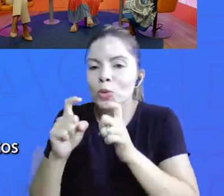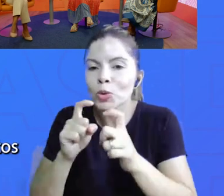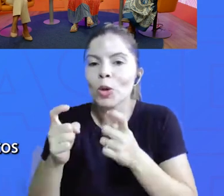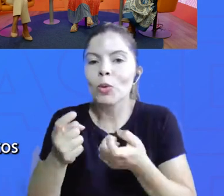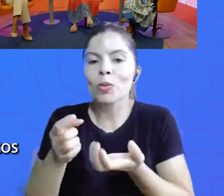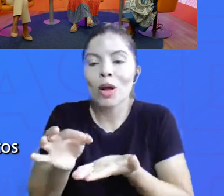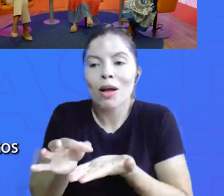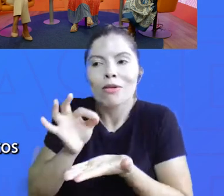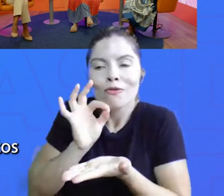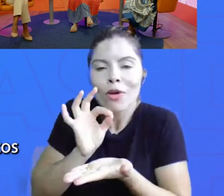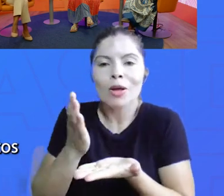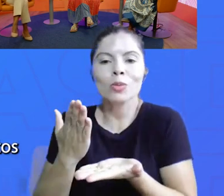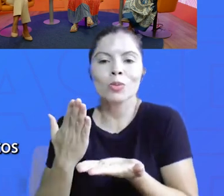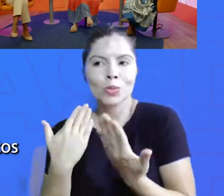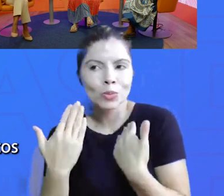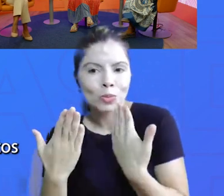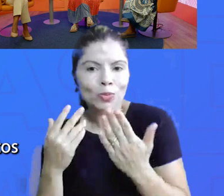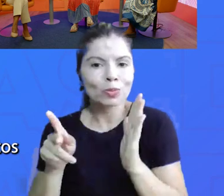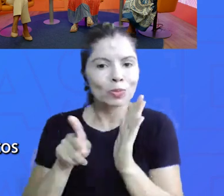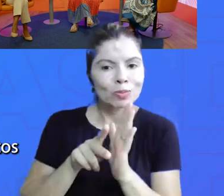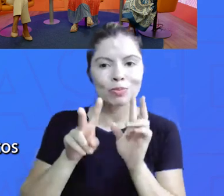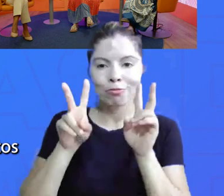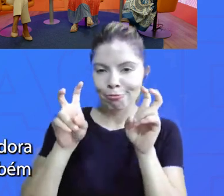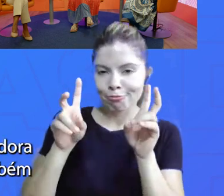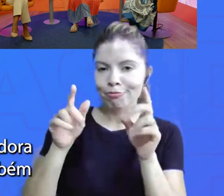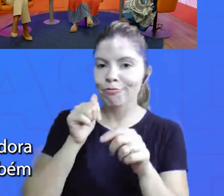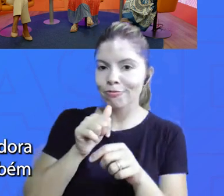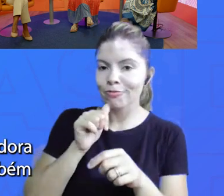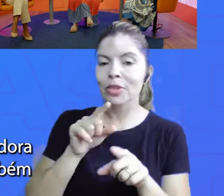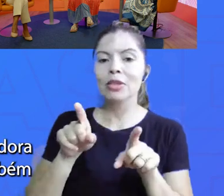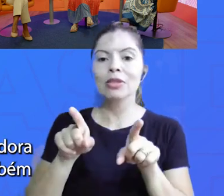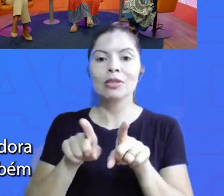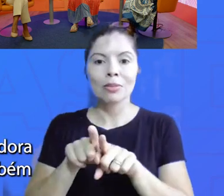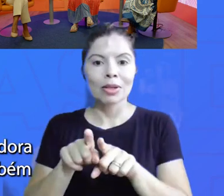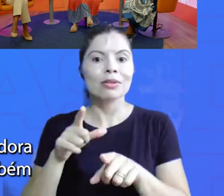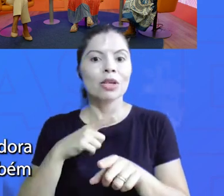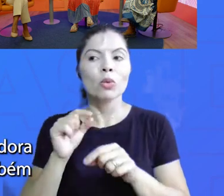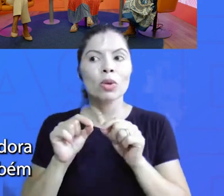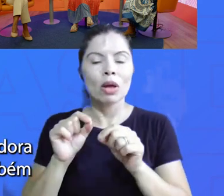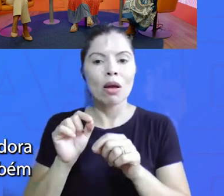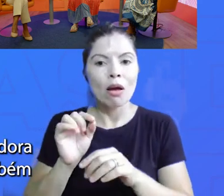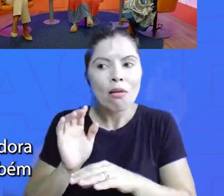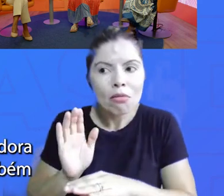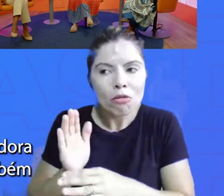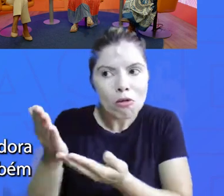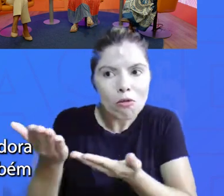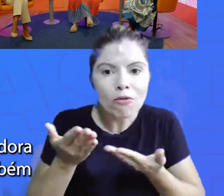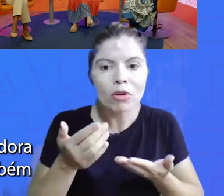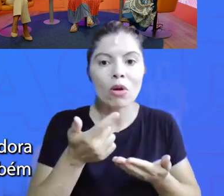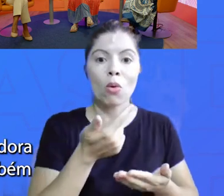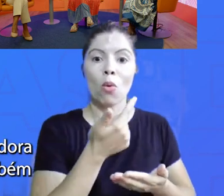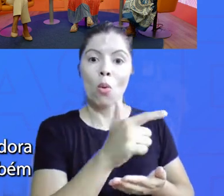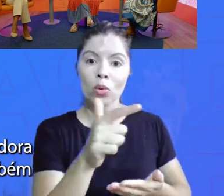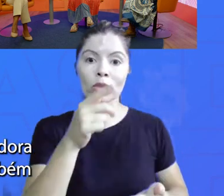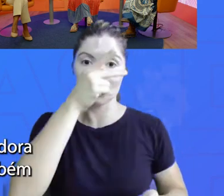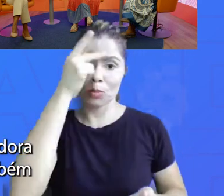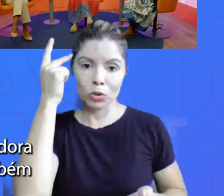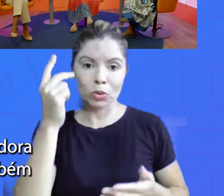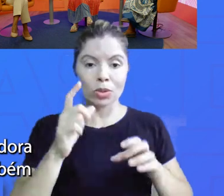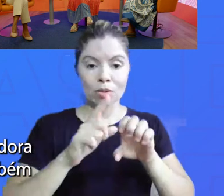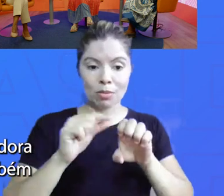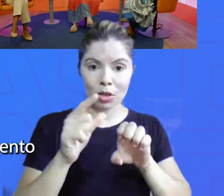mulheres para a gente conversar sobre os nossos assuntos femininos. Também está acontecendo Repreendedora, onde eu convido